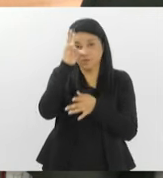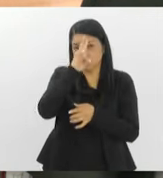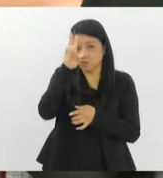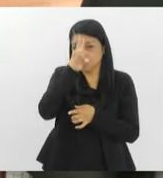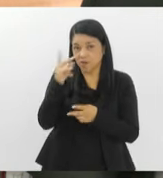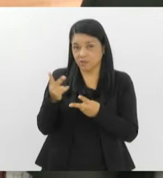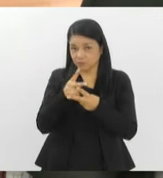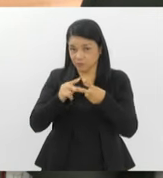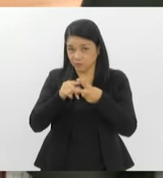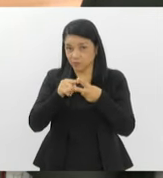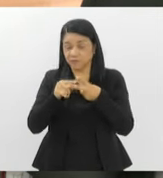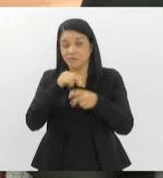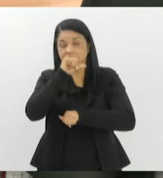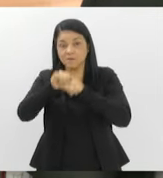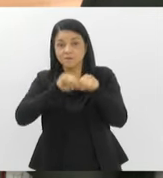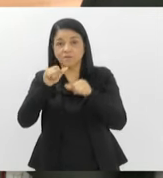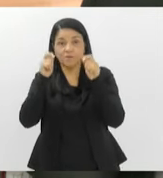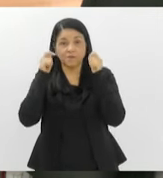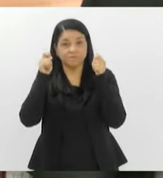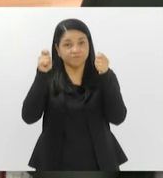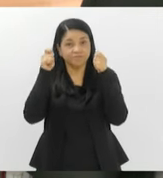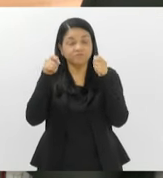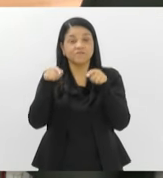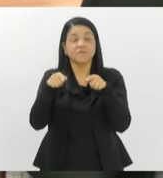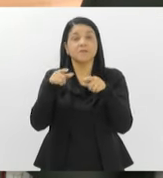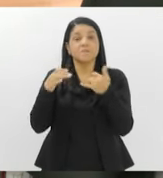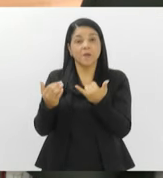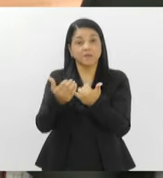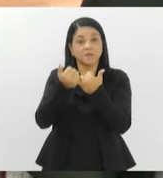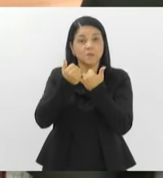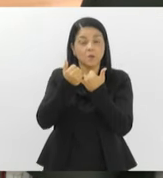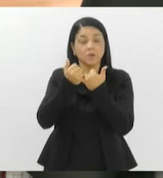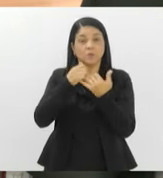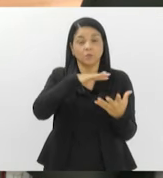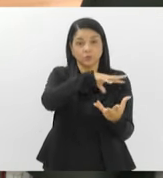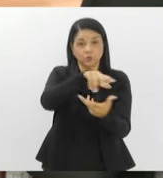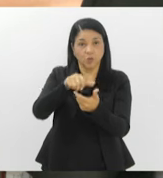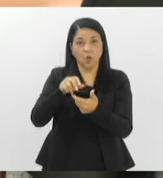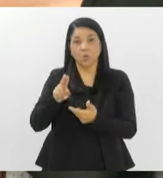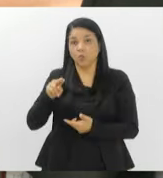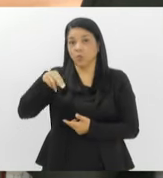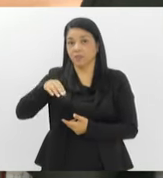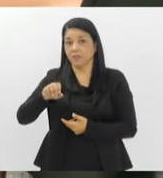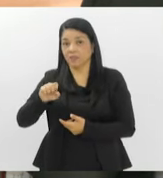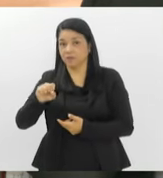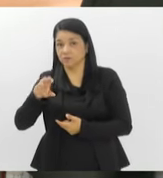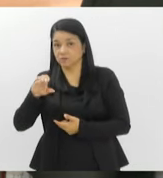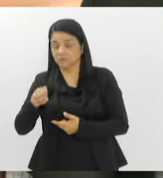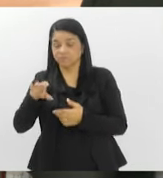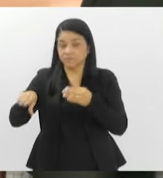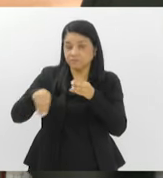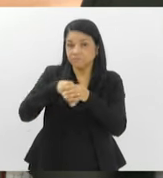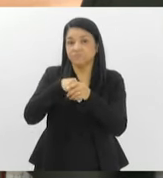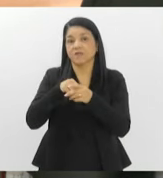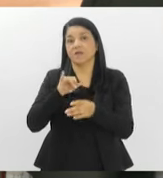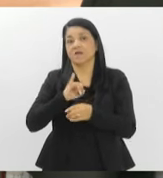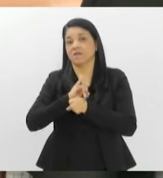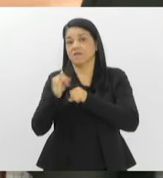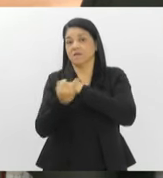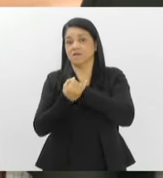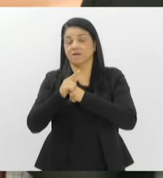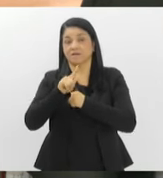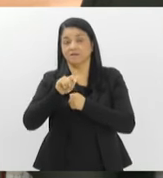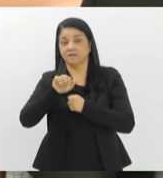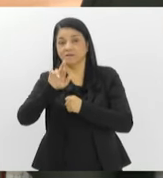a campanha para transformar a região em patrimônio mundial, a Unesco decidiu que era importante incluir a Ilha Grande, mesmo ela